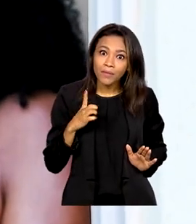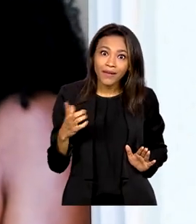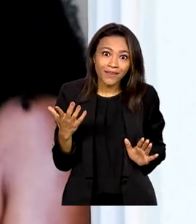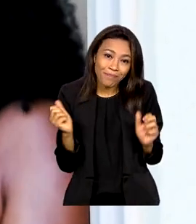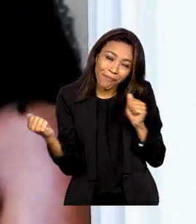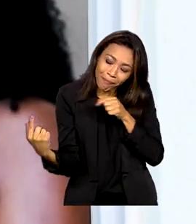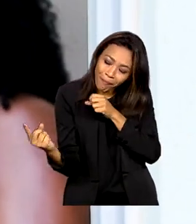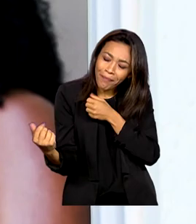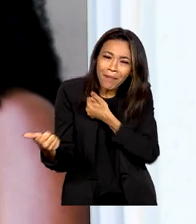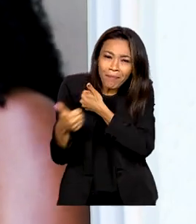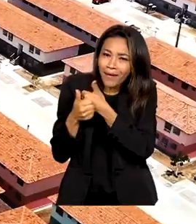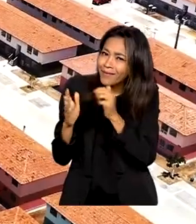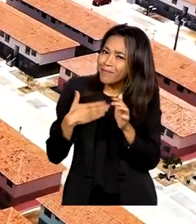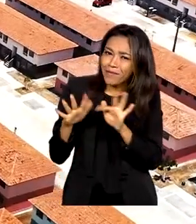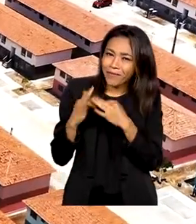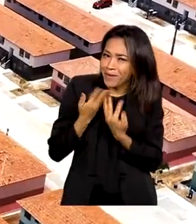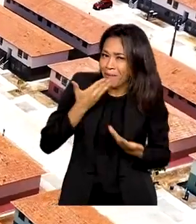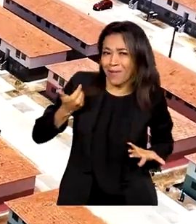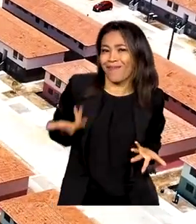família, que é o melhor, né?